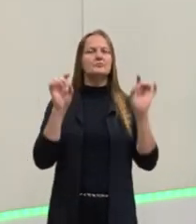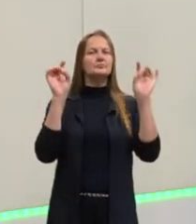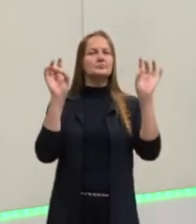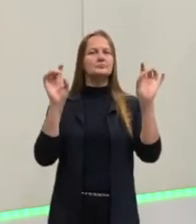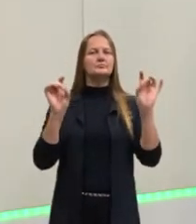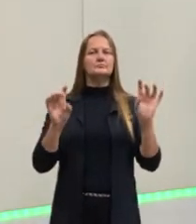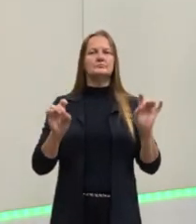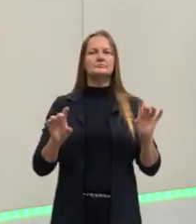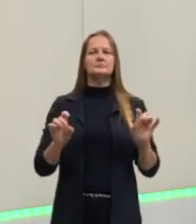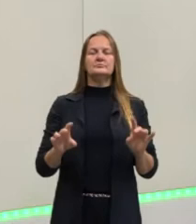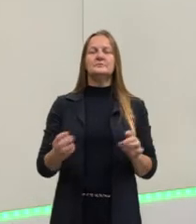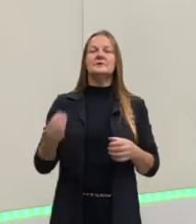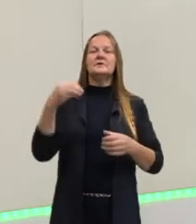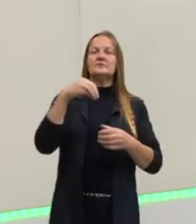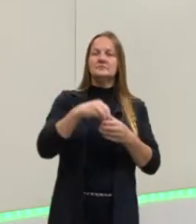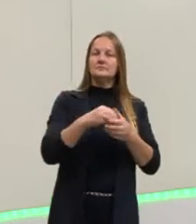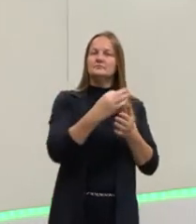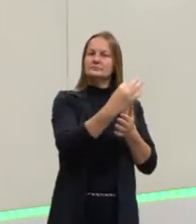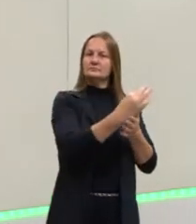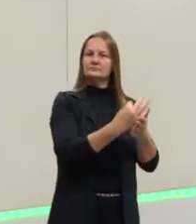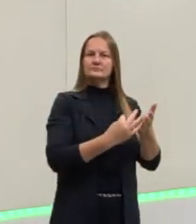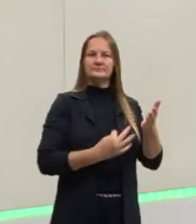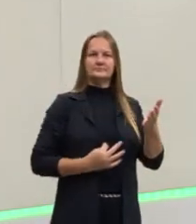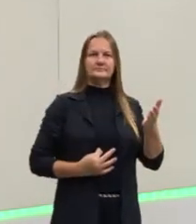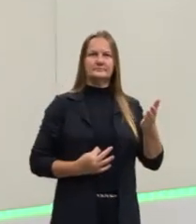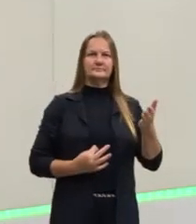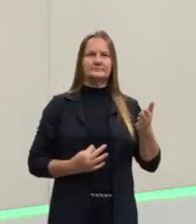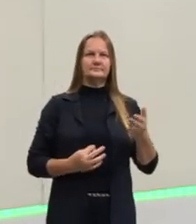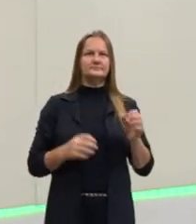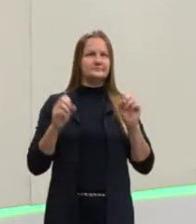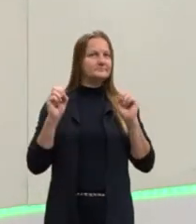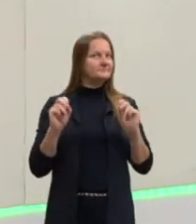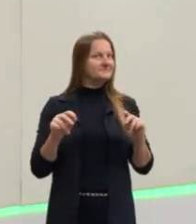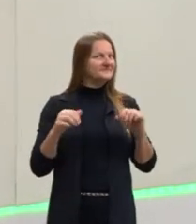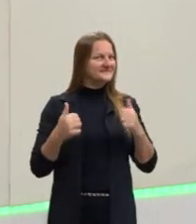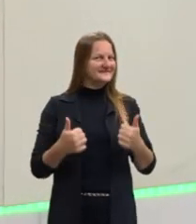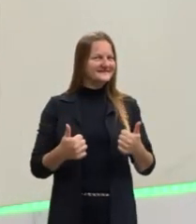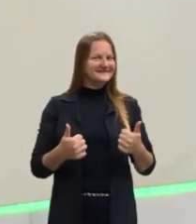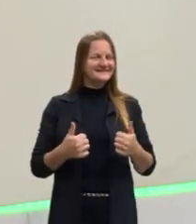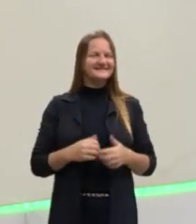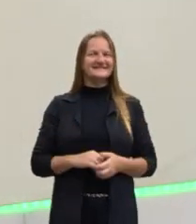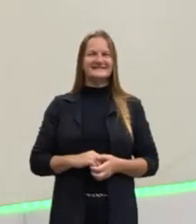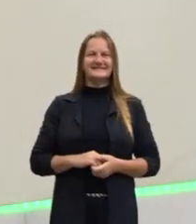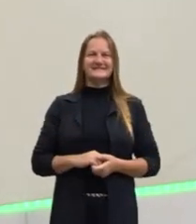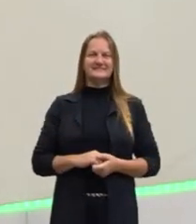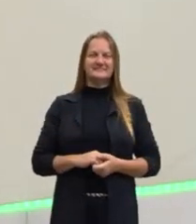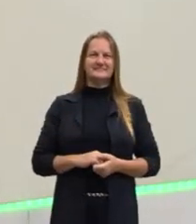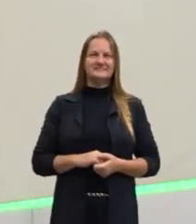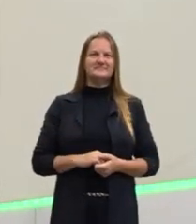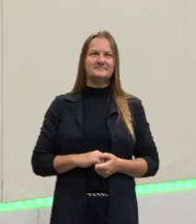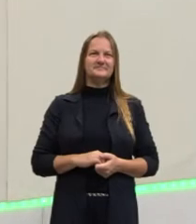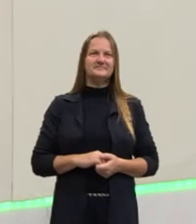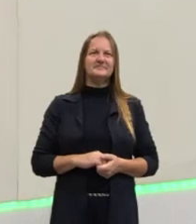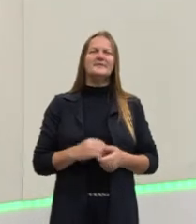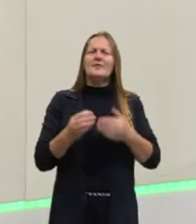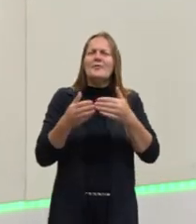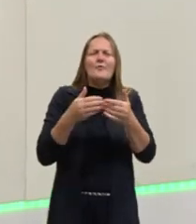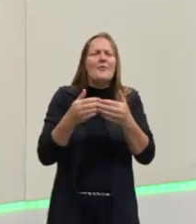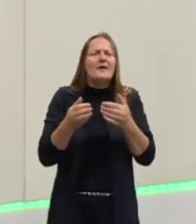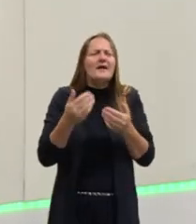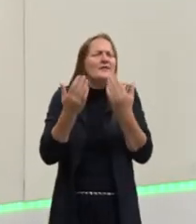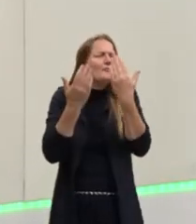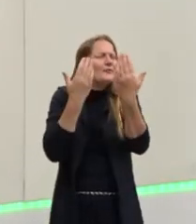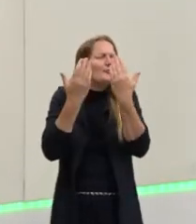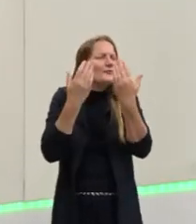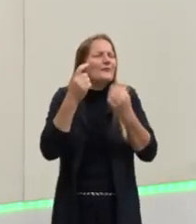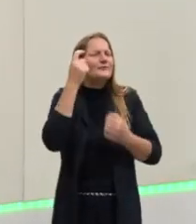que apresentam dentro do texto. Ok? Certo pessoal? Qualquer dúvida que